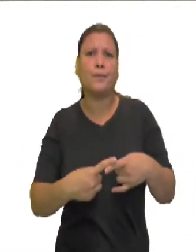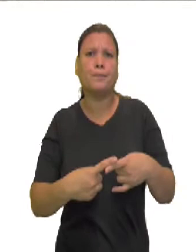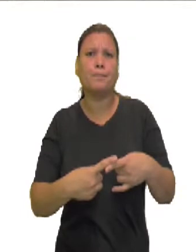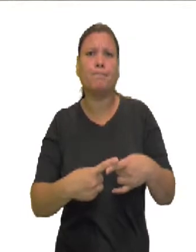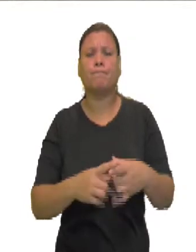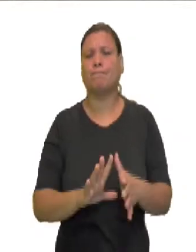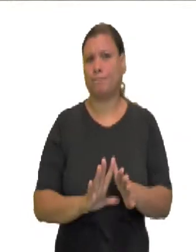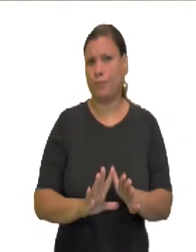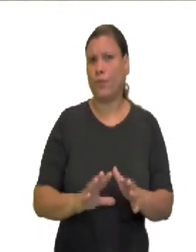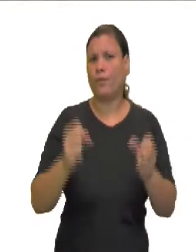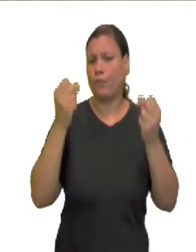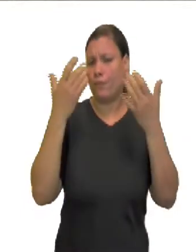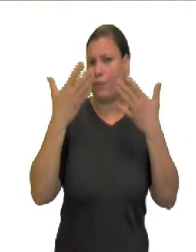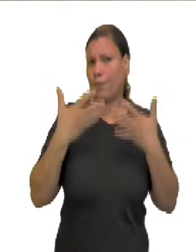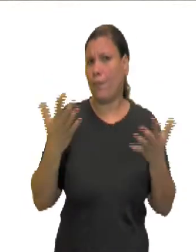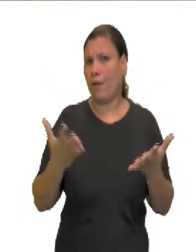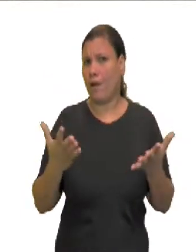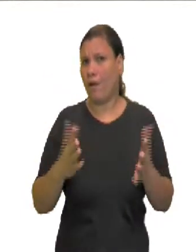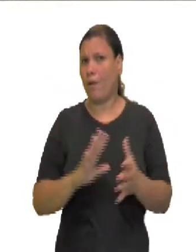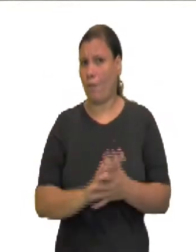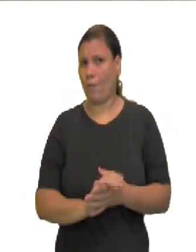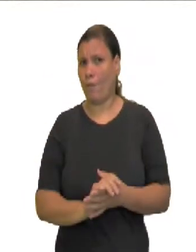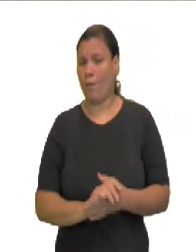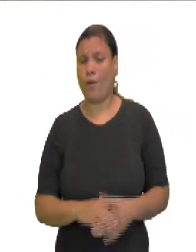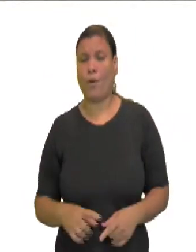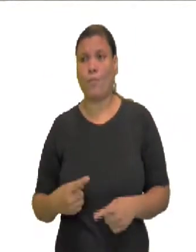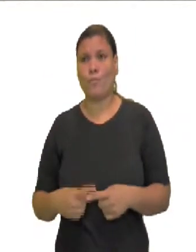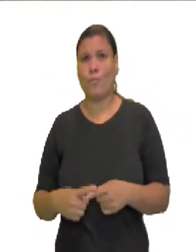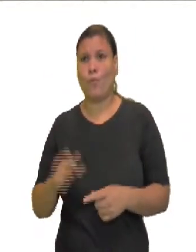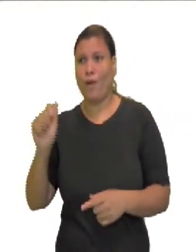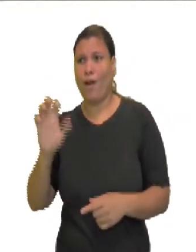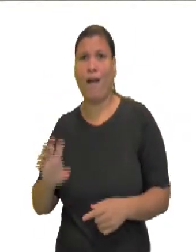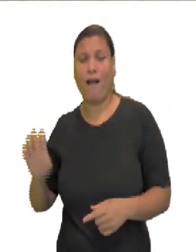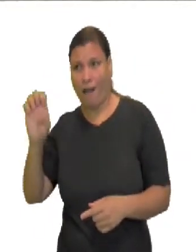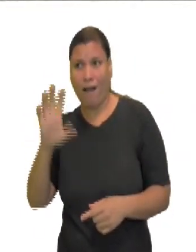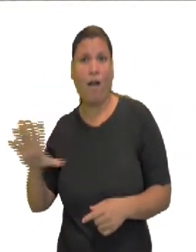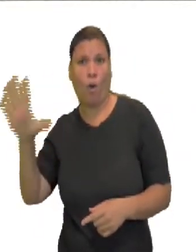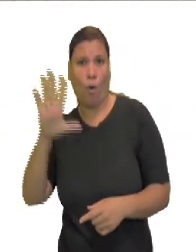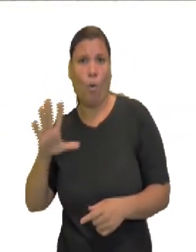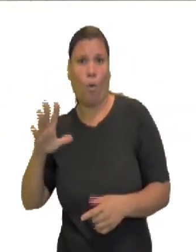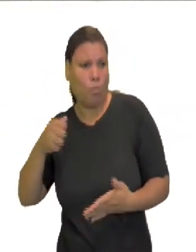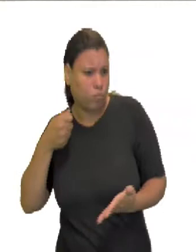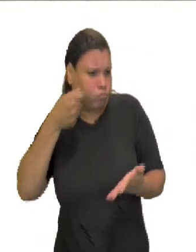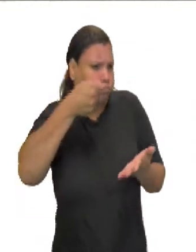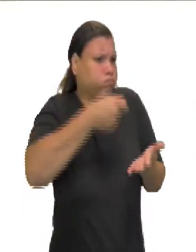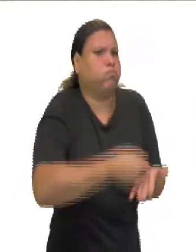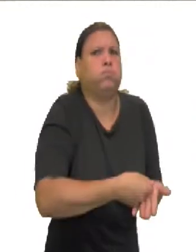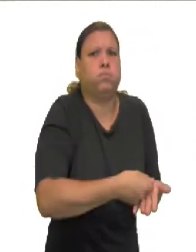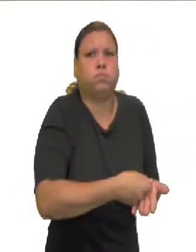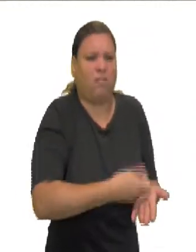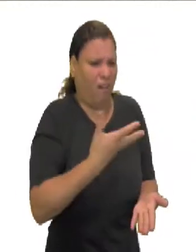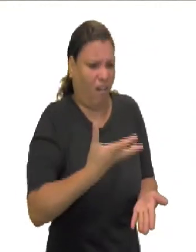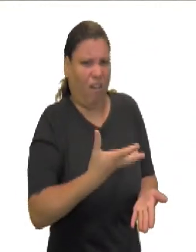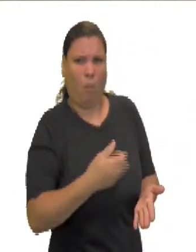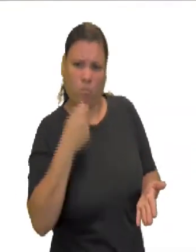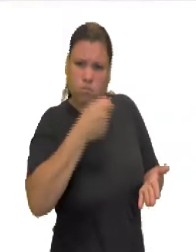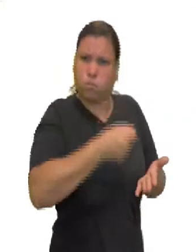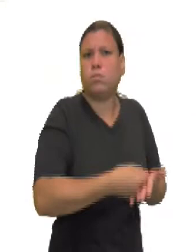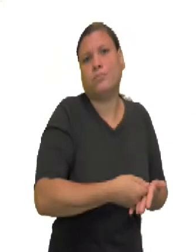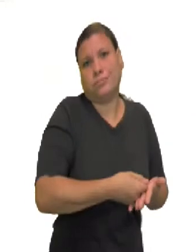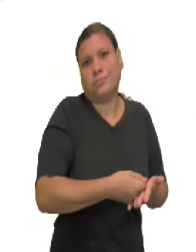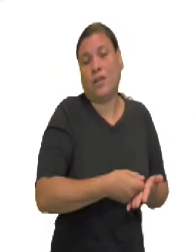também pela forma que foi imposta a eles. Podemos notar que a forma de vida